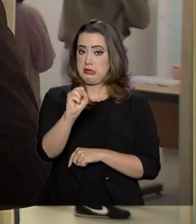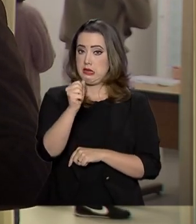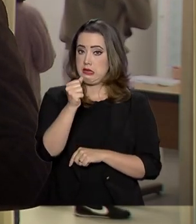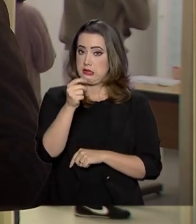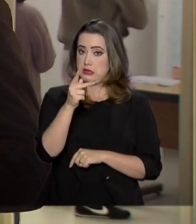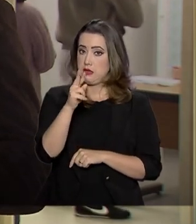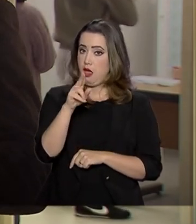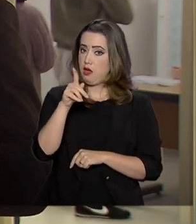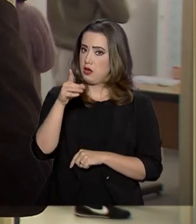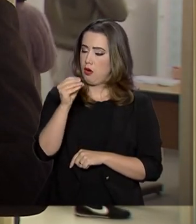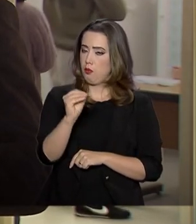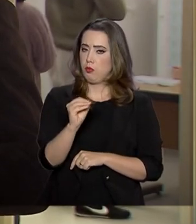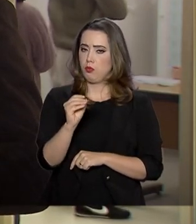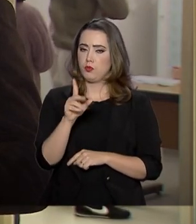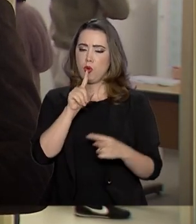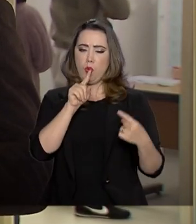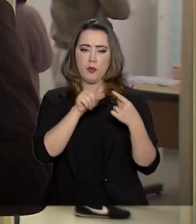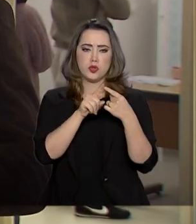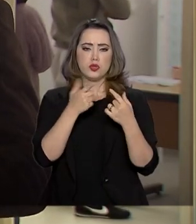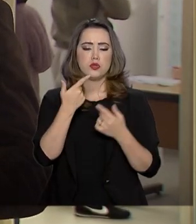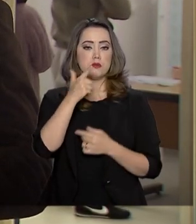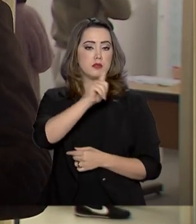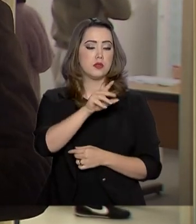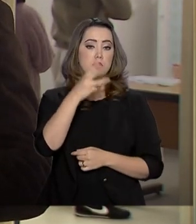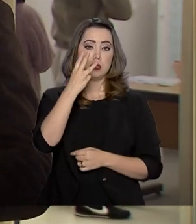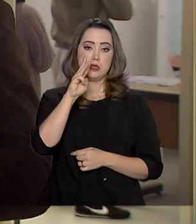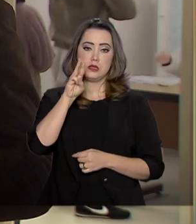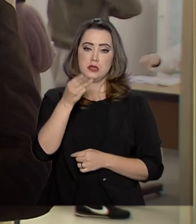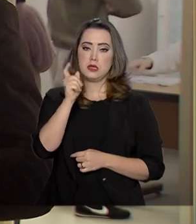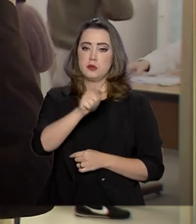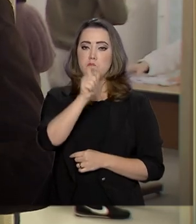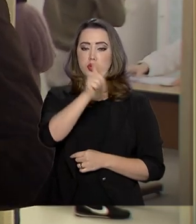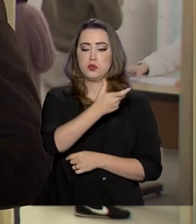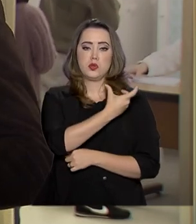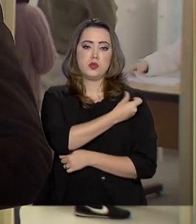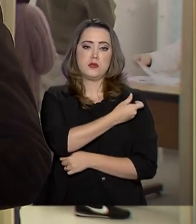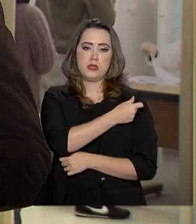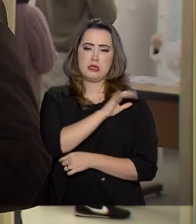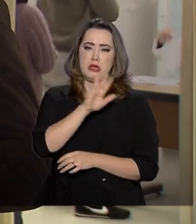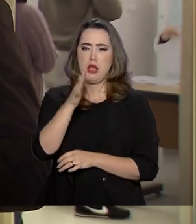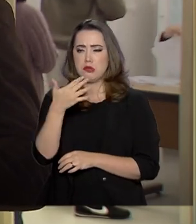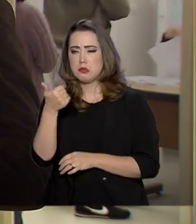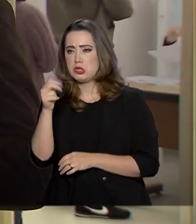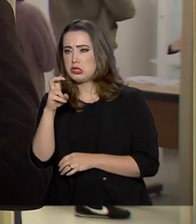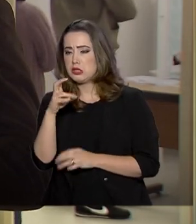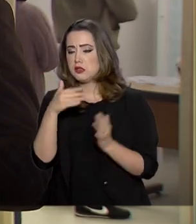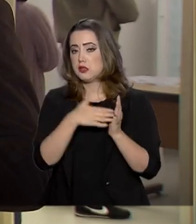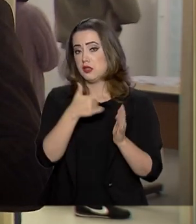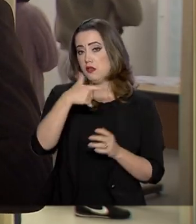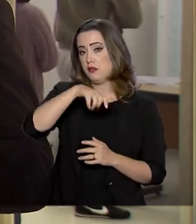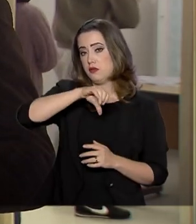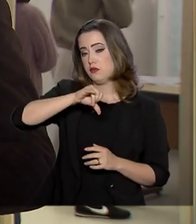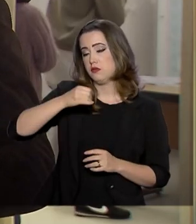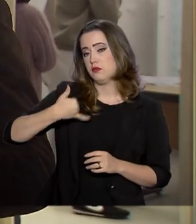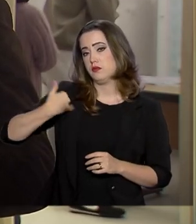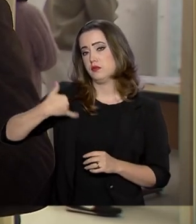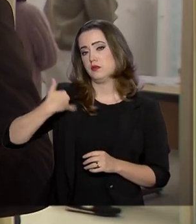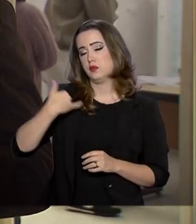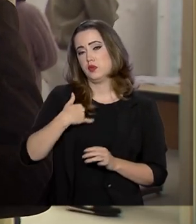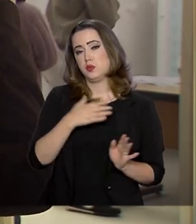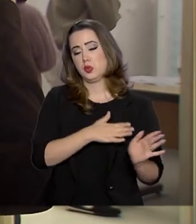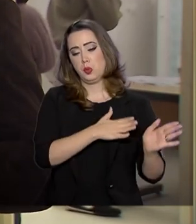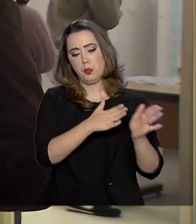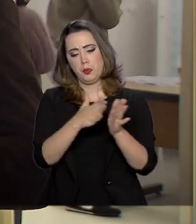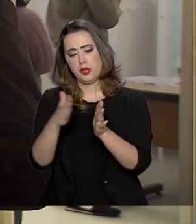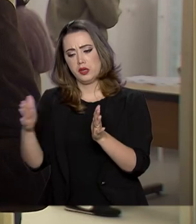Estadual de Saúde é chegar a quase 3 milhões de pessoas entre 15 e 29 anos de idade. Justamente